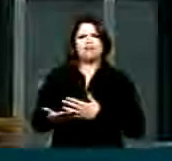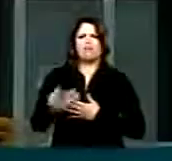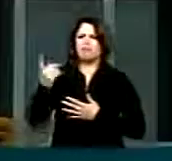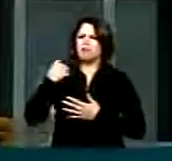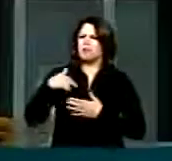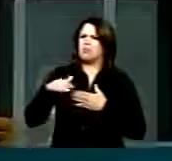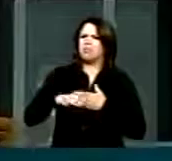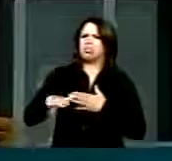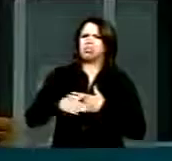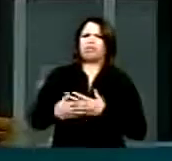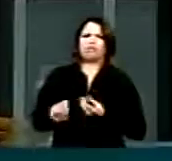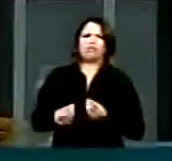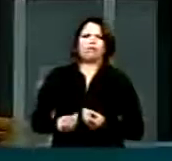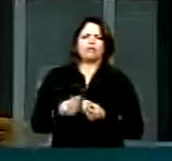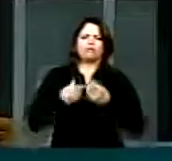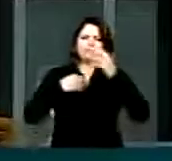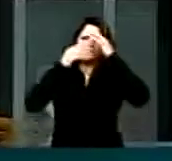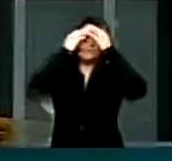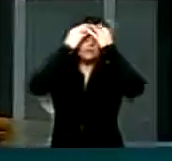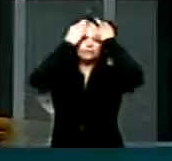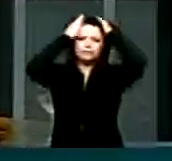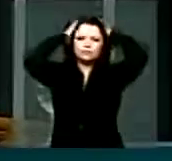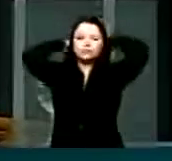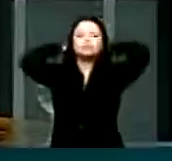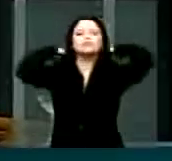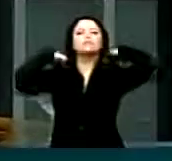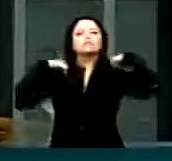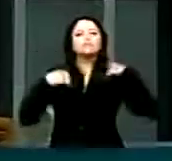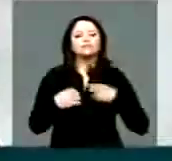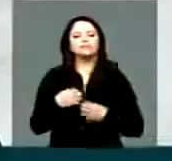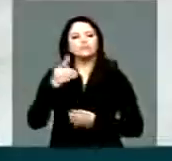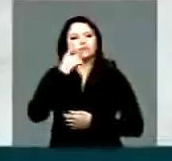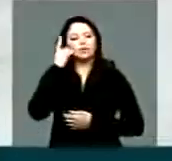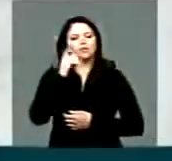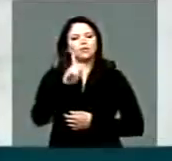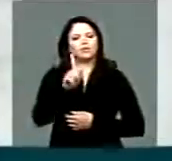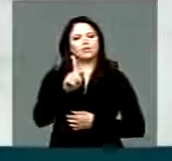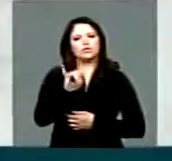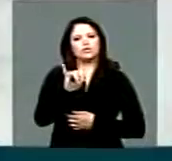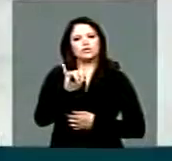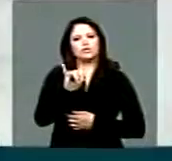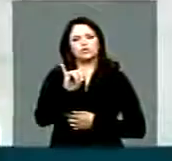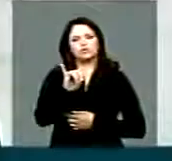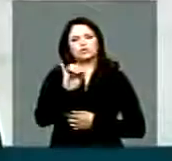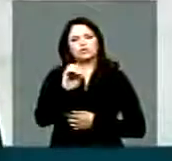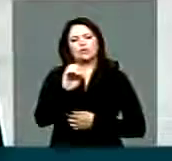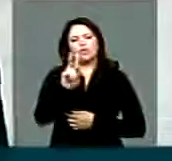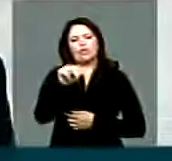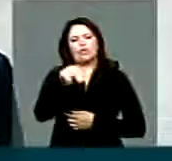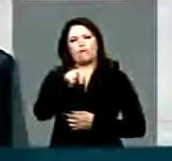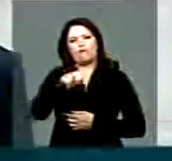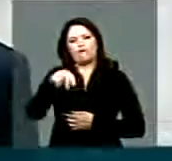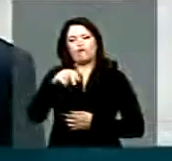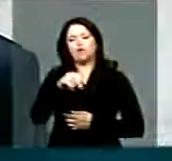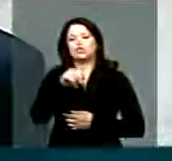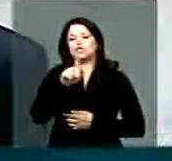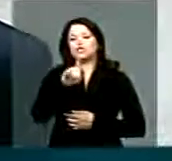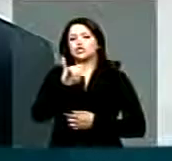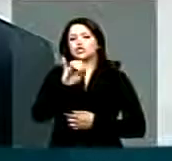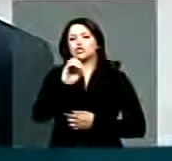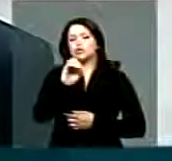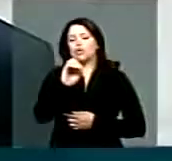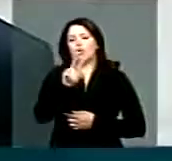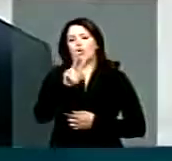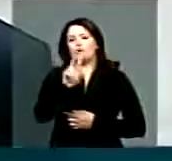Eu concedo a Vossa Excelência à parte. Deputado Giovanni Queiroz, do PDT do Pará,